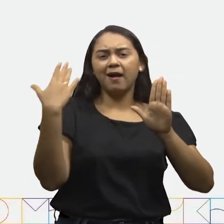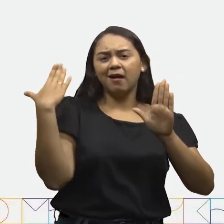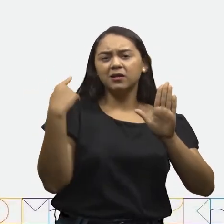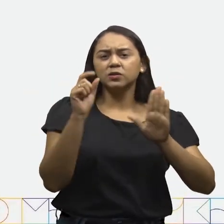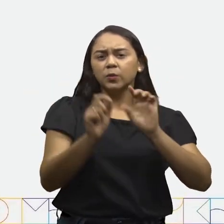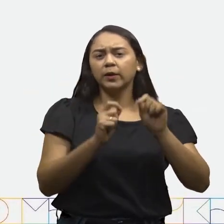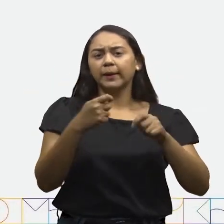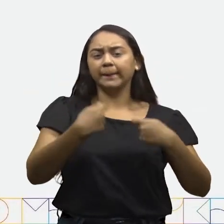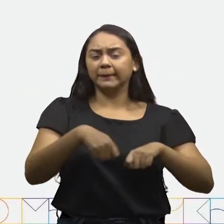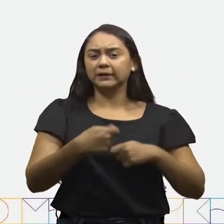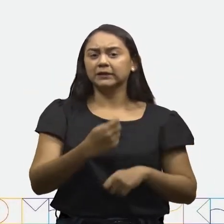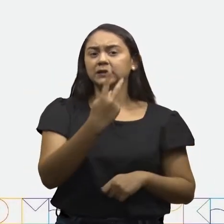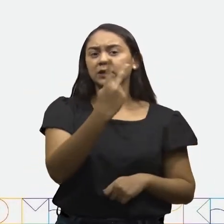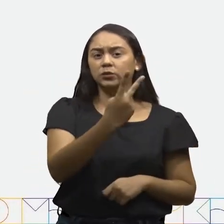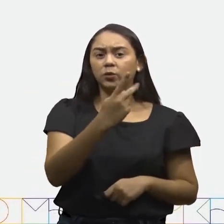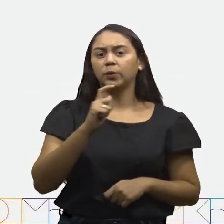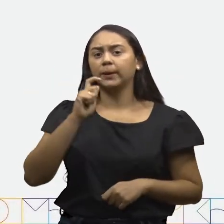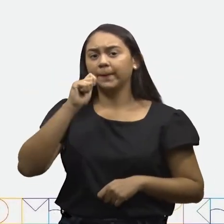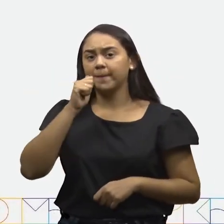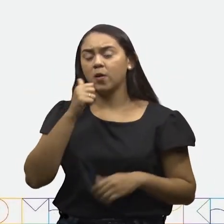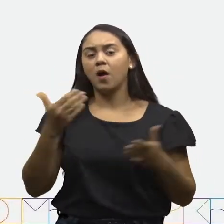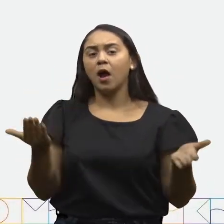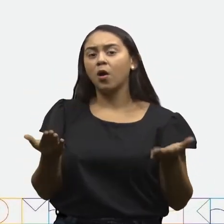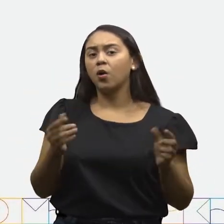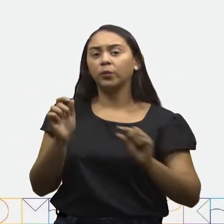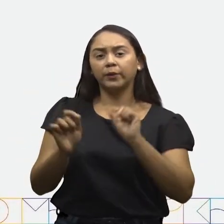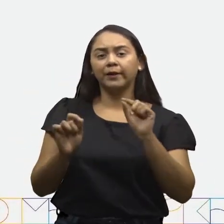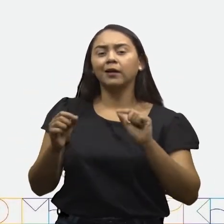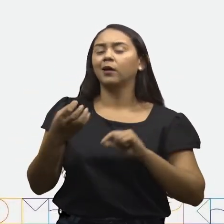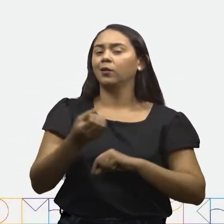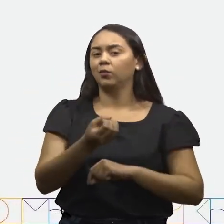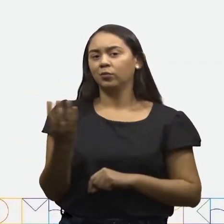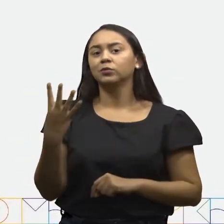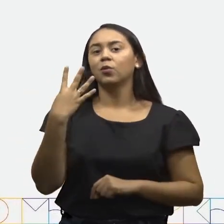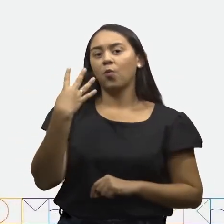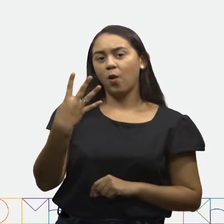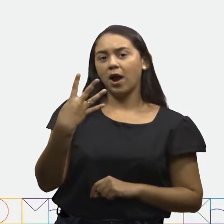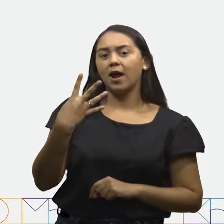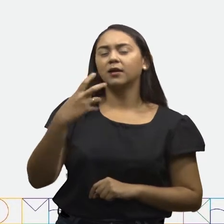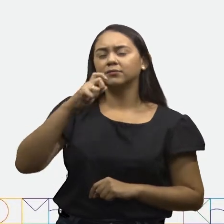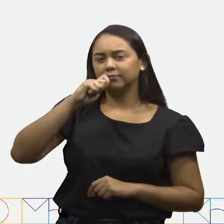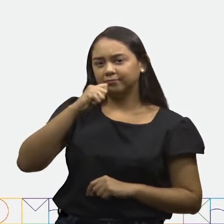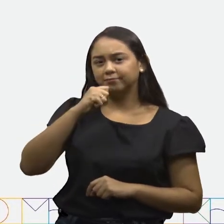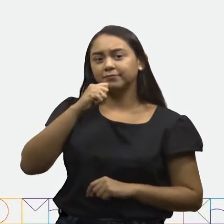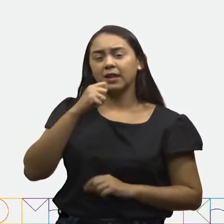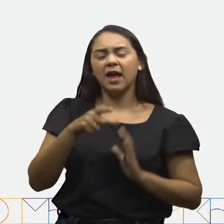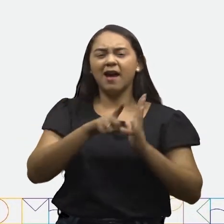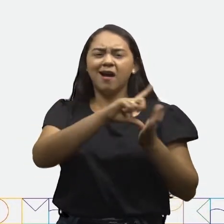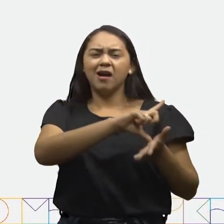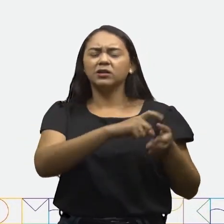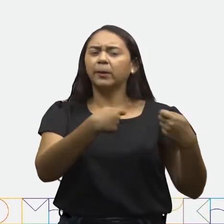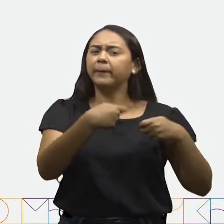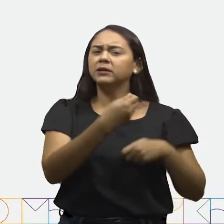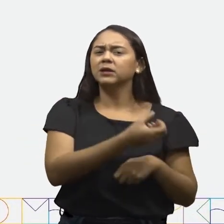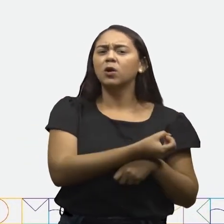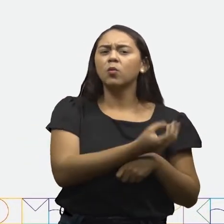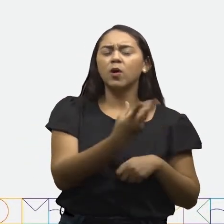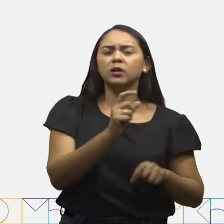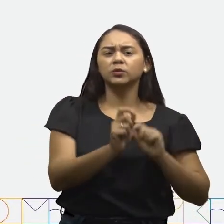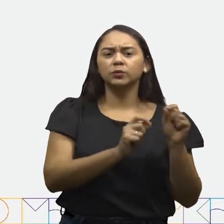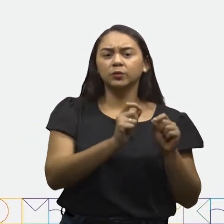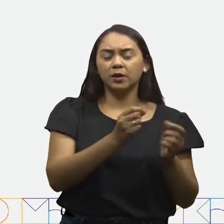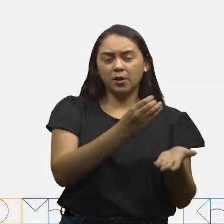Se antes eu tinha 2 limões, agora eu vou ter 4 limões. Se antes